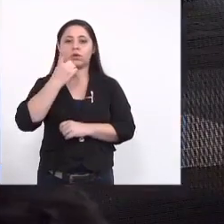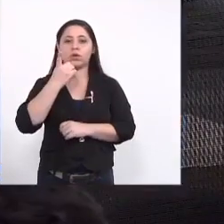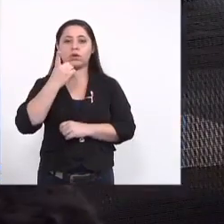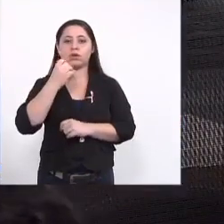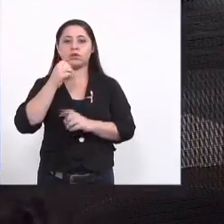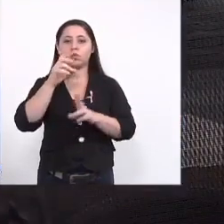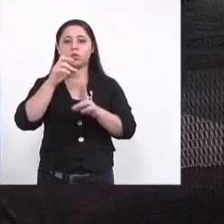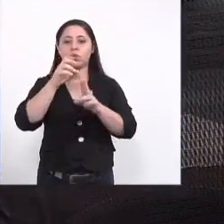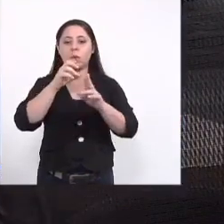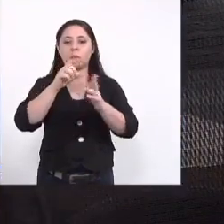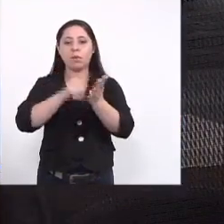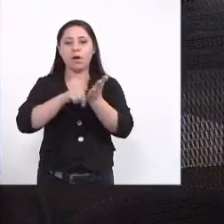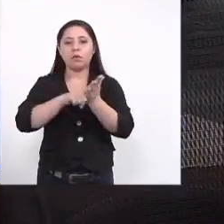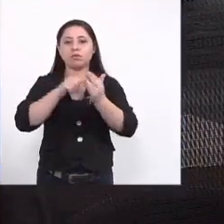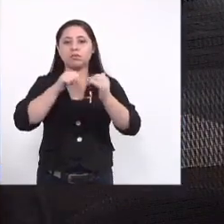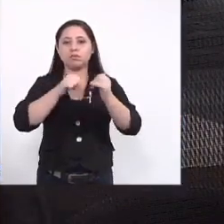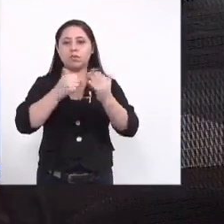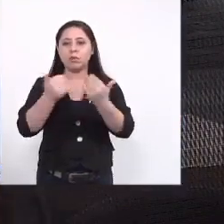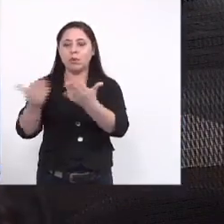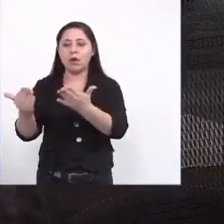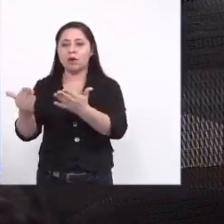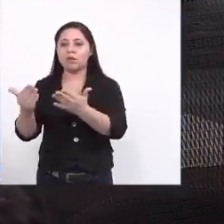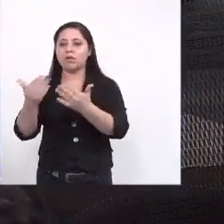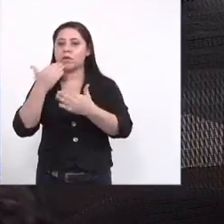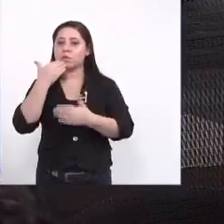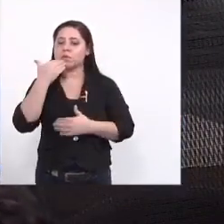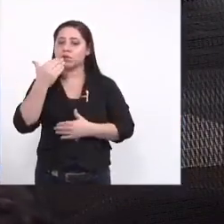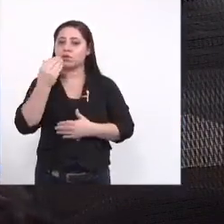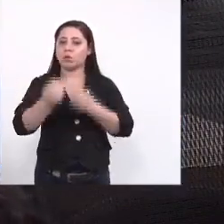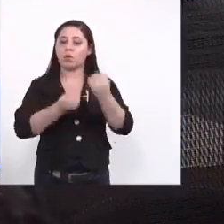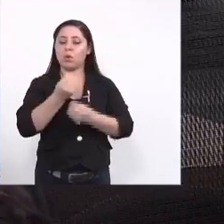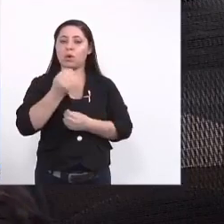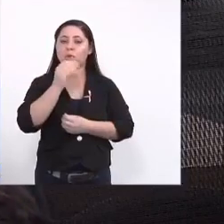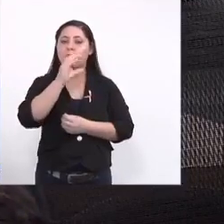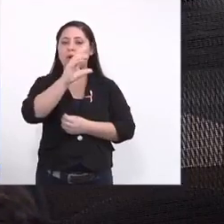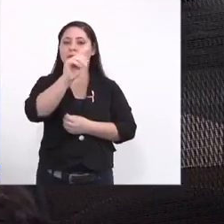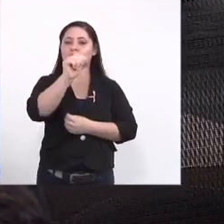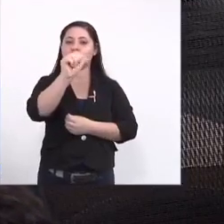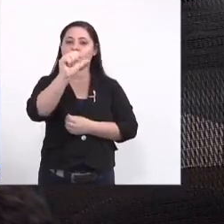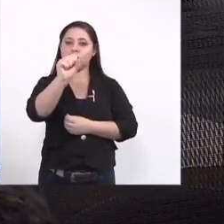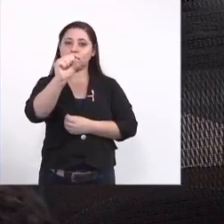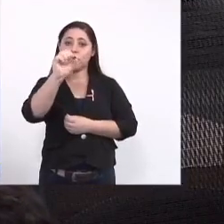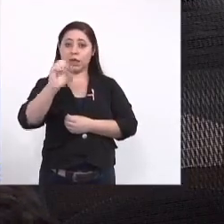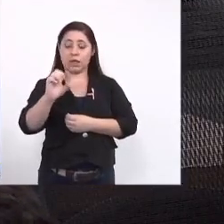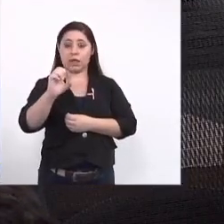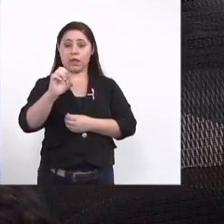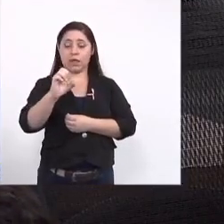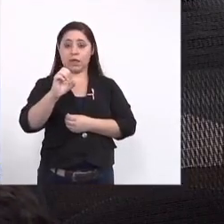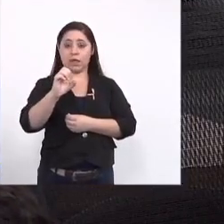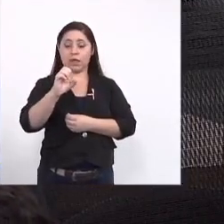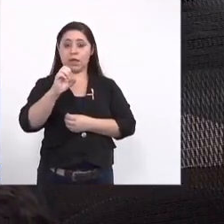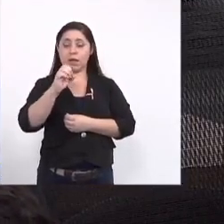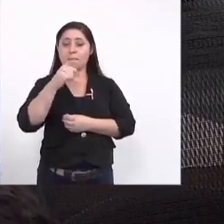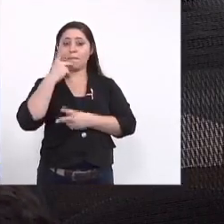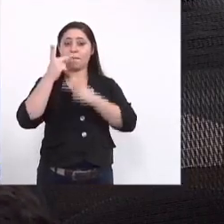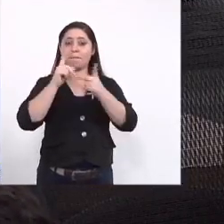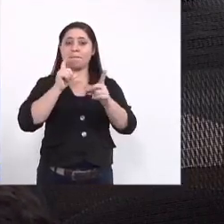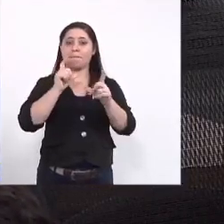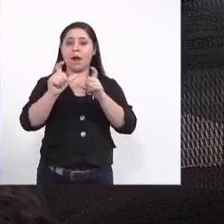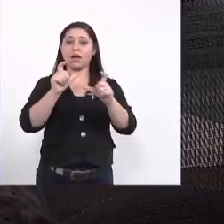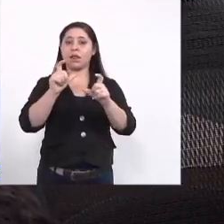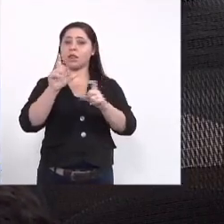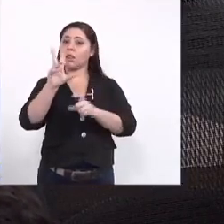ao material informativo aí eu vou pedir como agente de saúde endemias em linguagem prática e não técnica